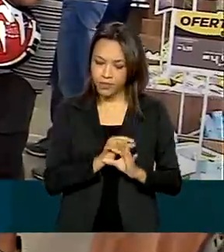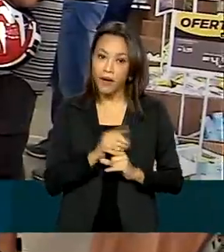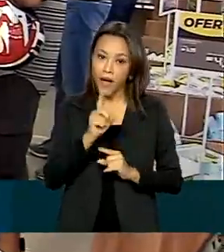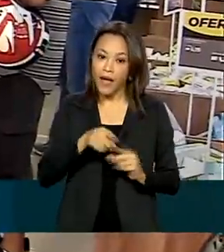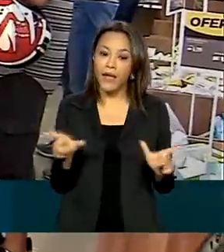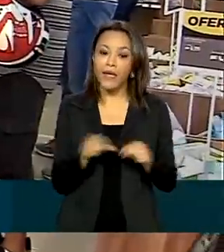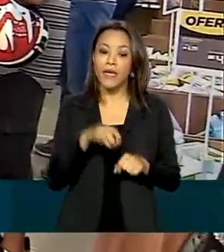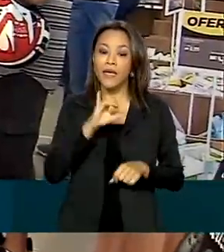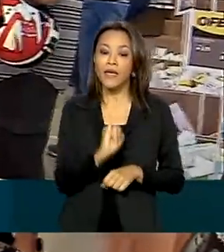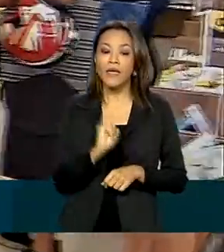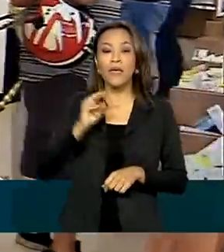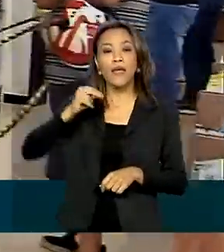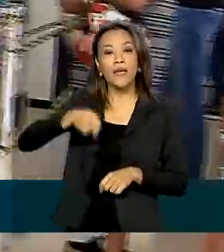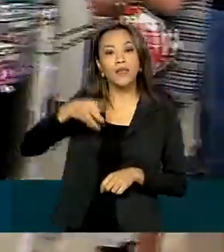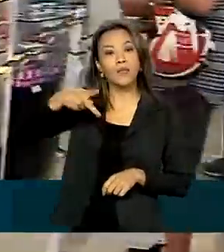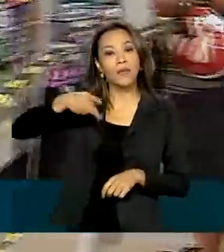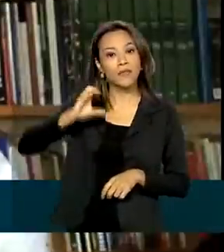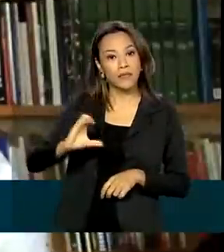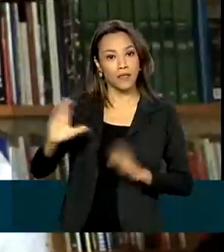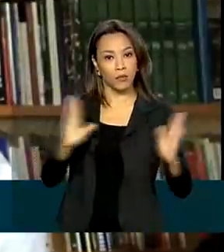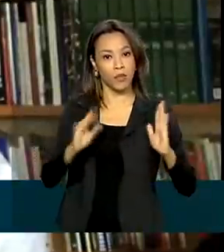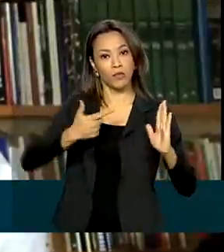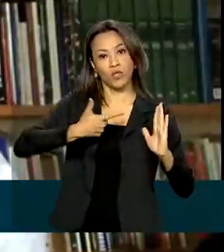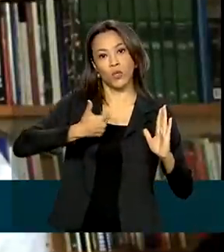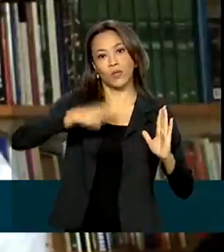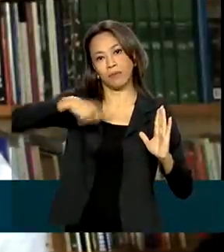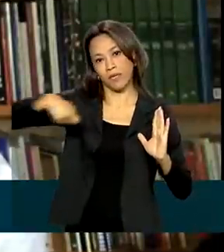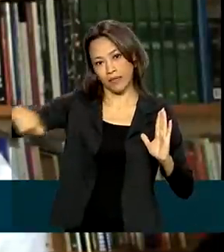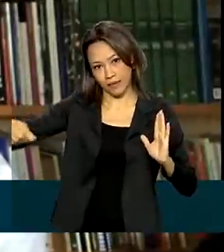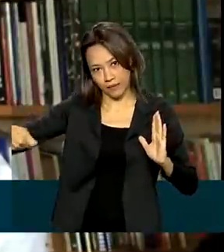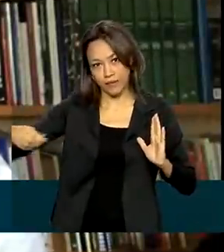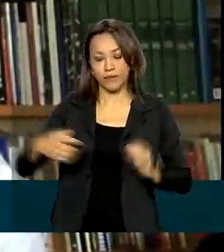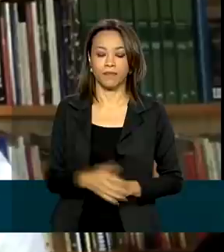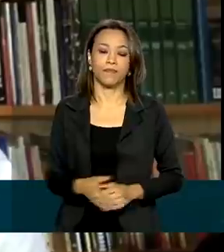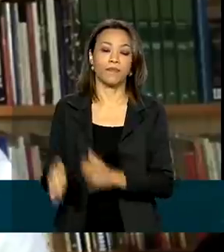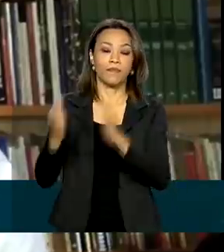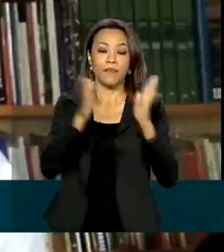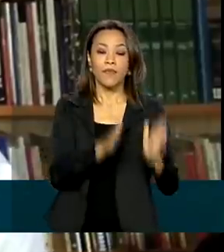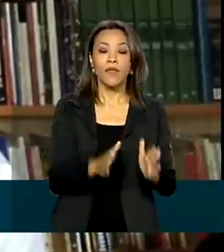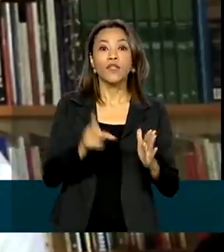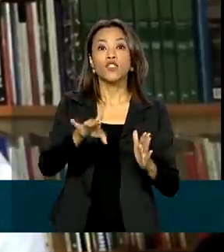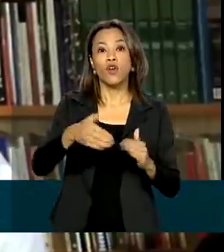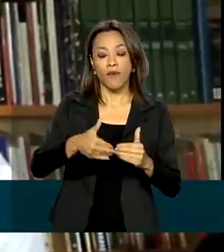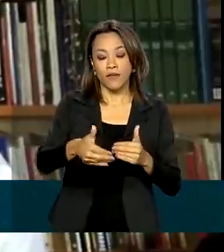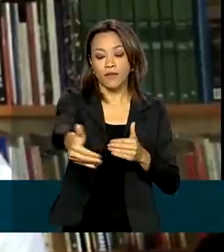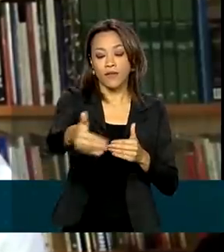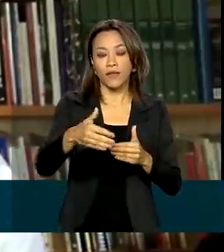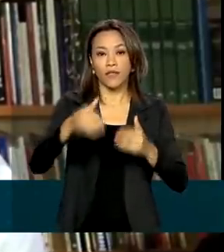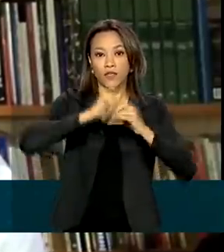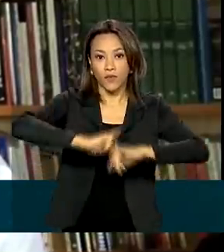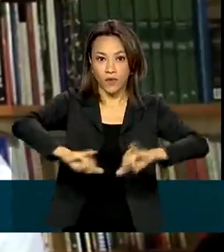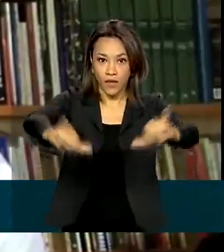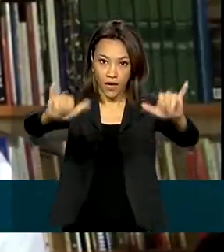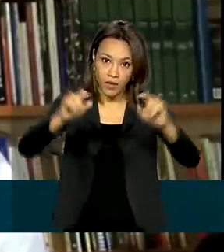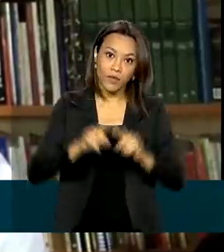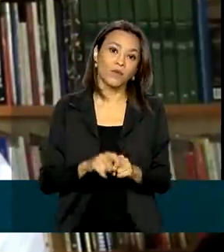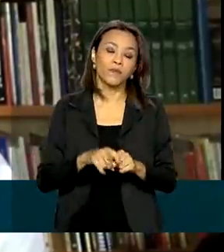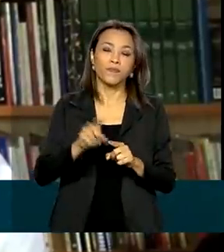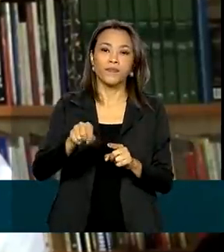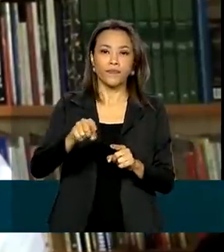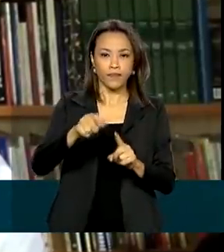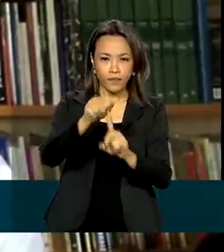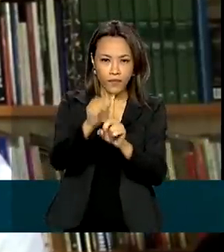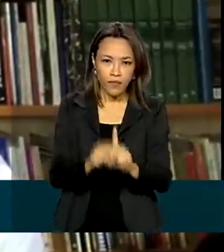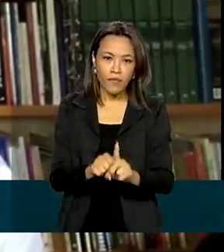INPC dos últimos 12 meses. Como esse índice só vai ser divulgado na primeira quinzena de janeiro, o governo